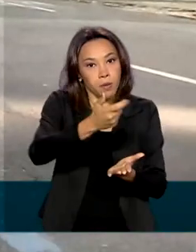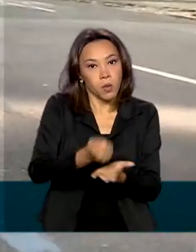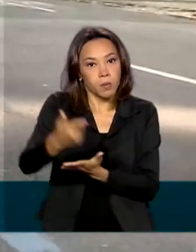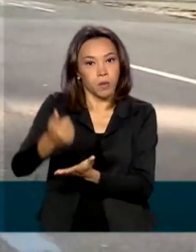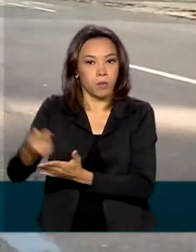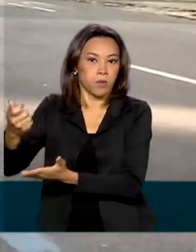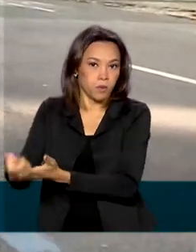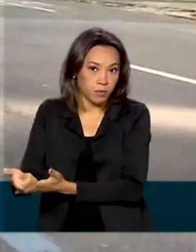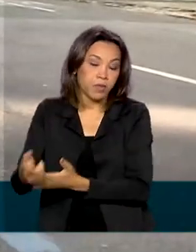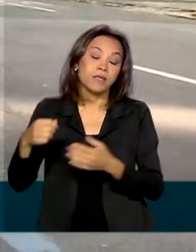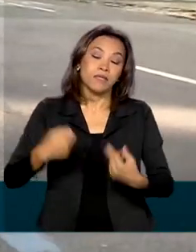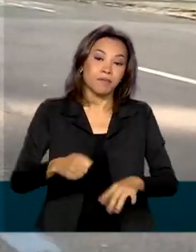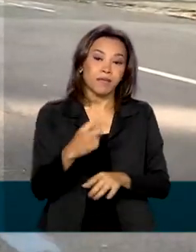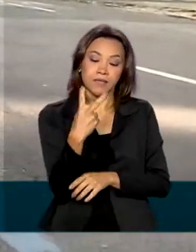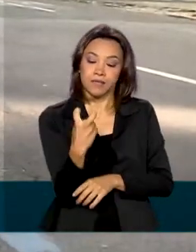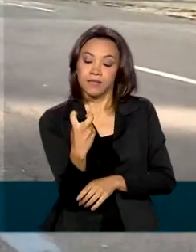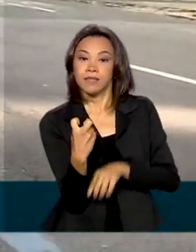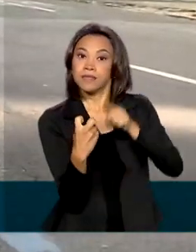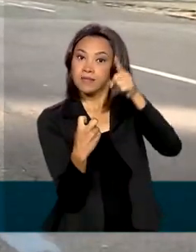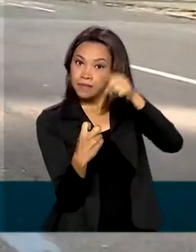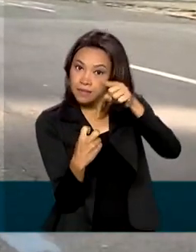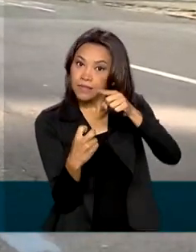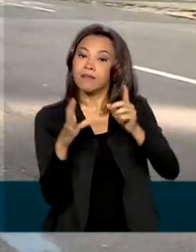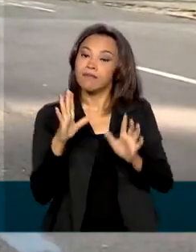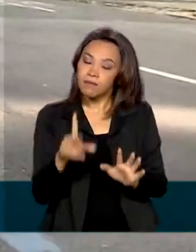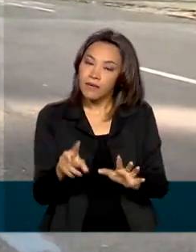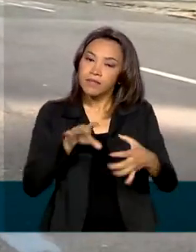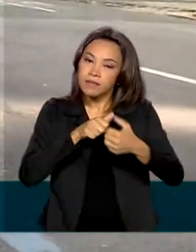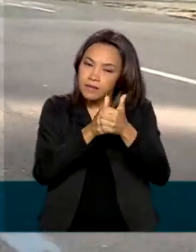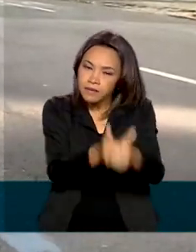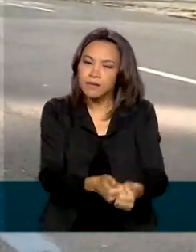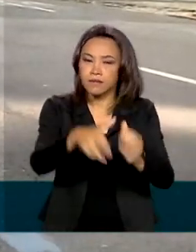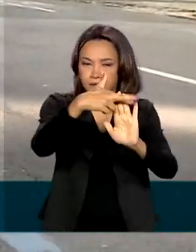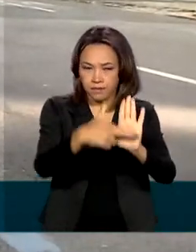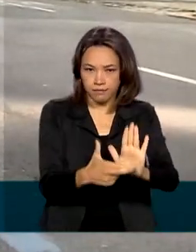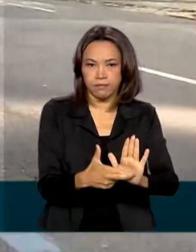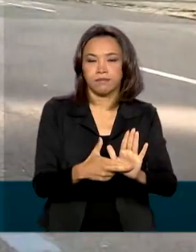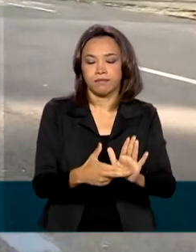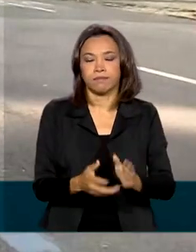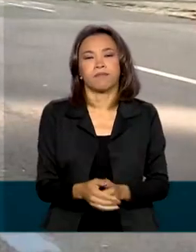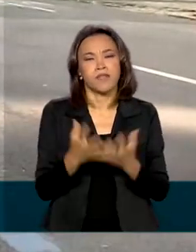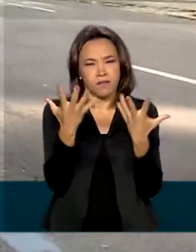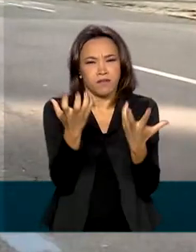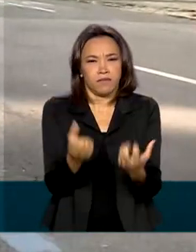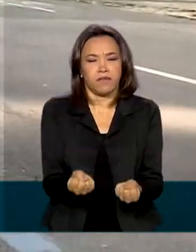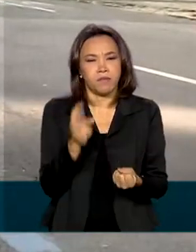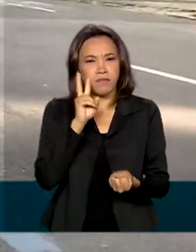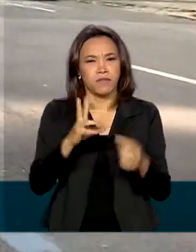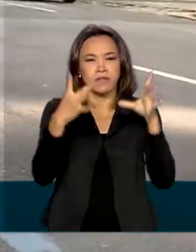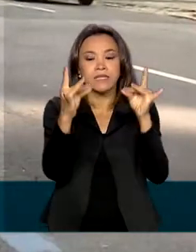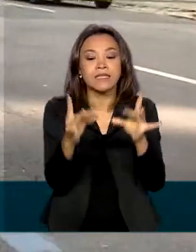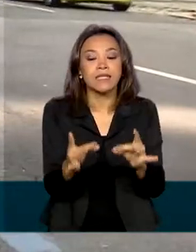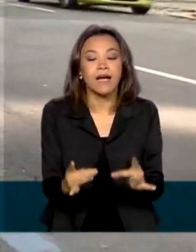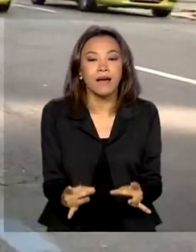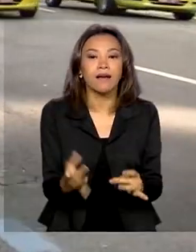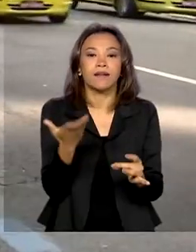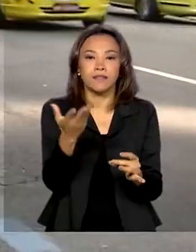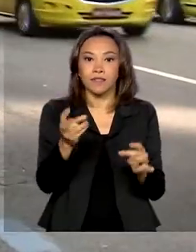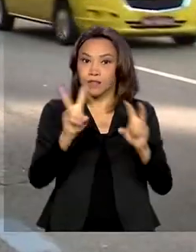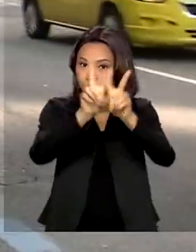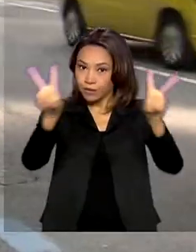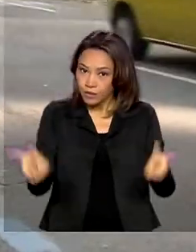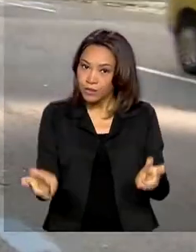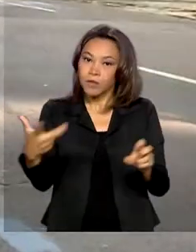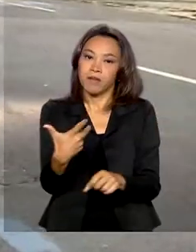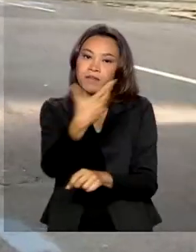necessidade de seringas será proporcional. Vamos ver então mais detalhes da vinda de 2 milhões de doses da vacina contra a Covid